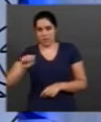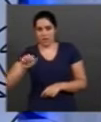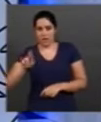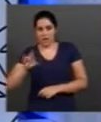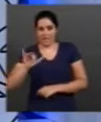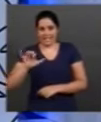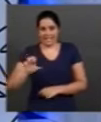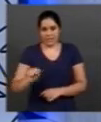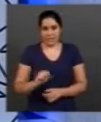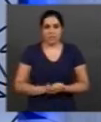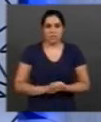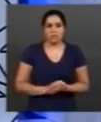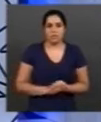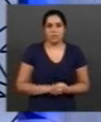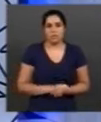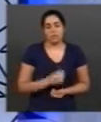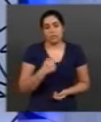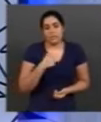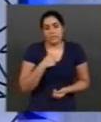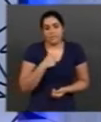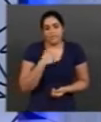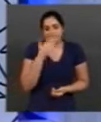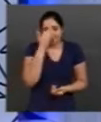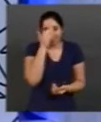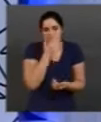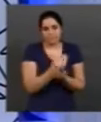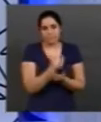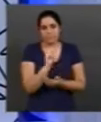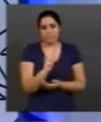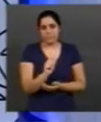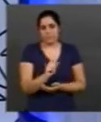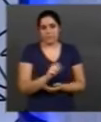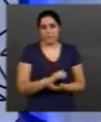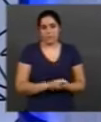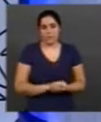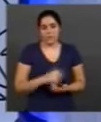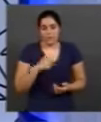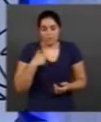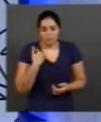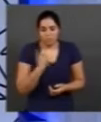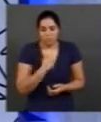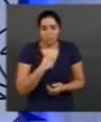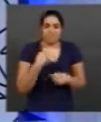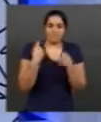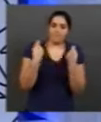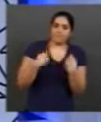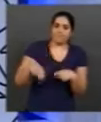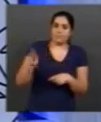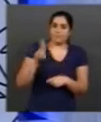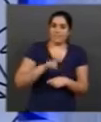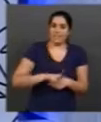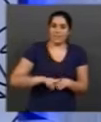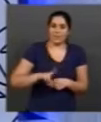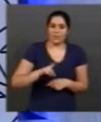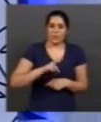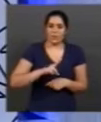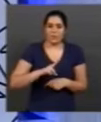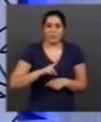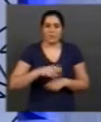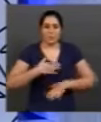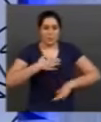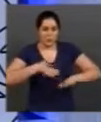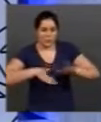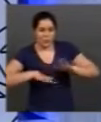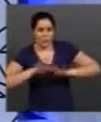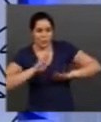Mas eu acredito que nós temos que utilizar essa água com muito mais cuidado do que a água